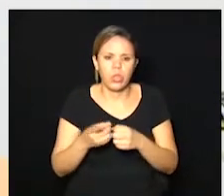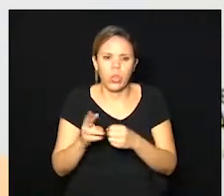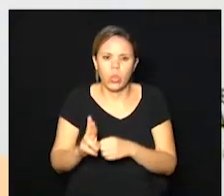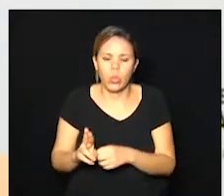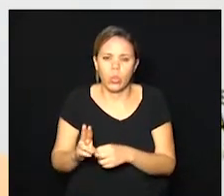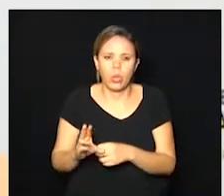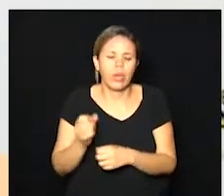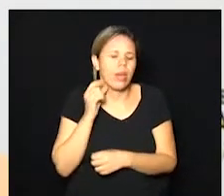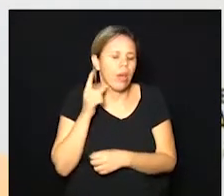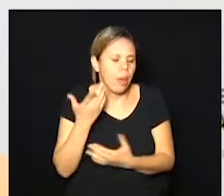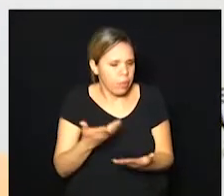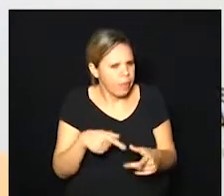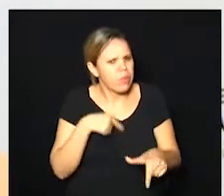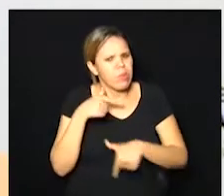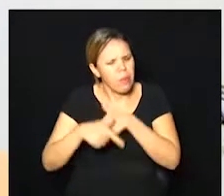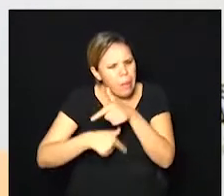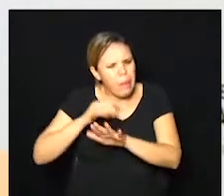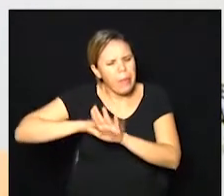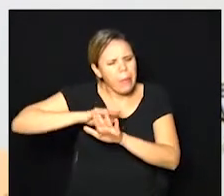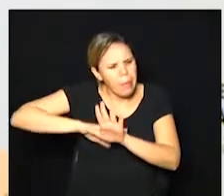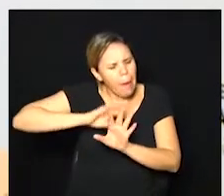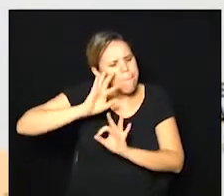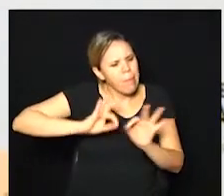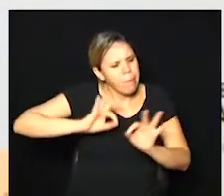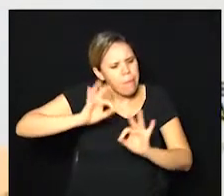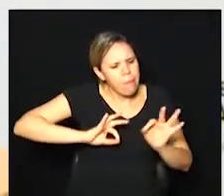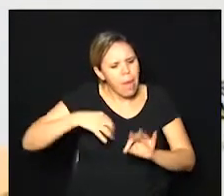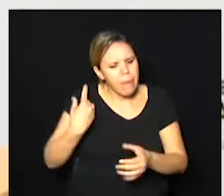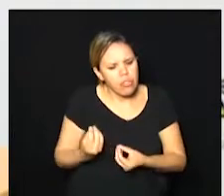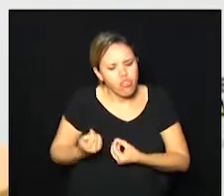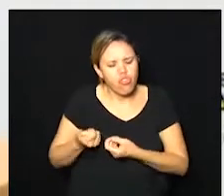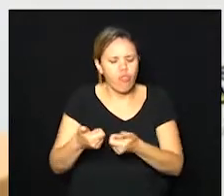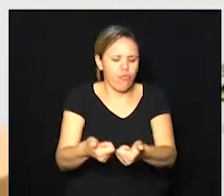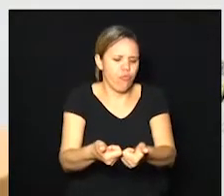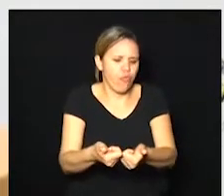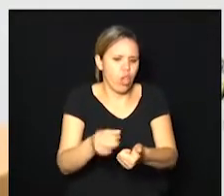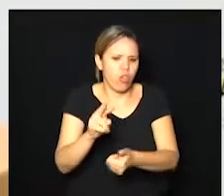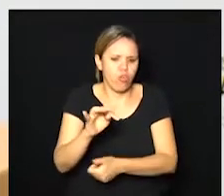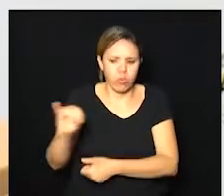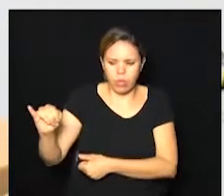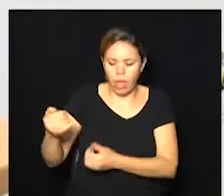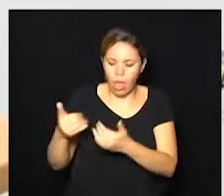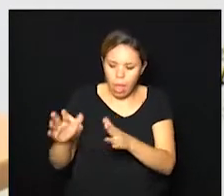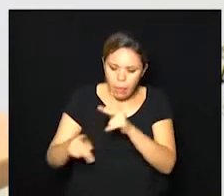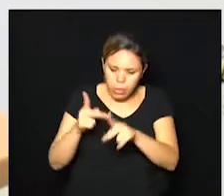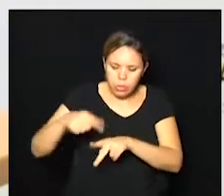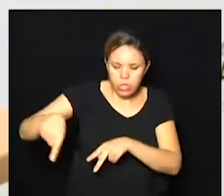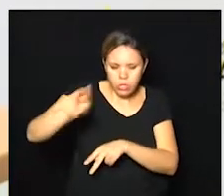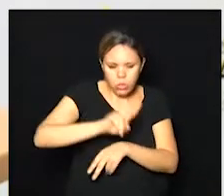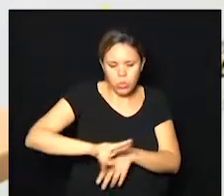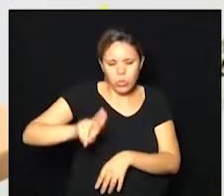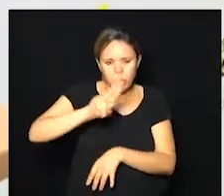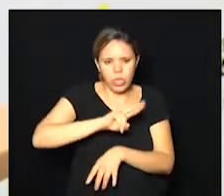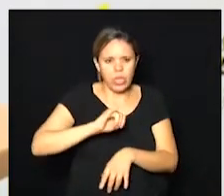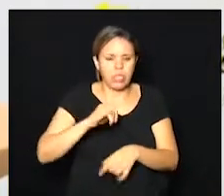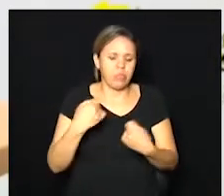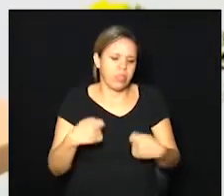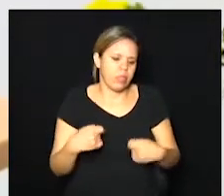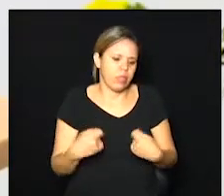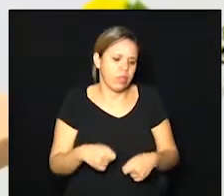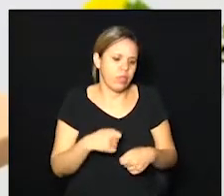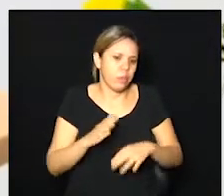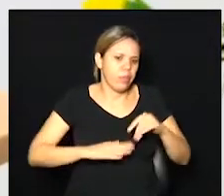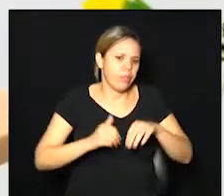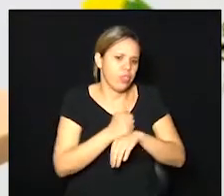tem todo um trabalho um preparo para a gente colocar aqueles leitos à disposição com os